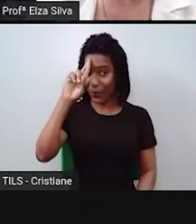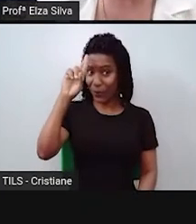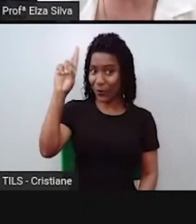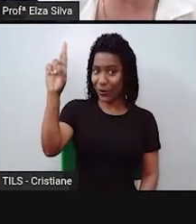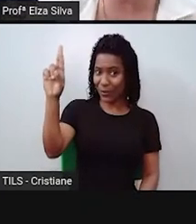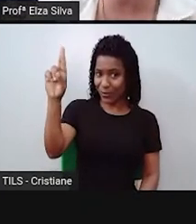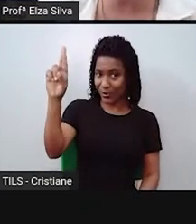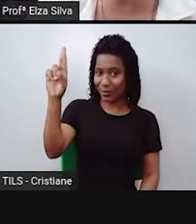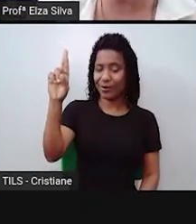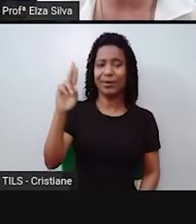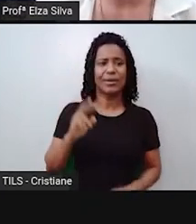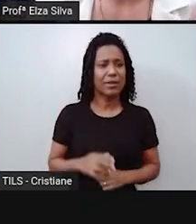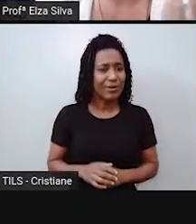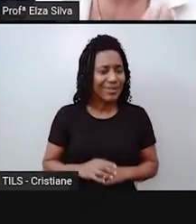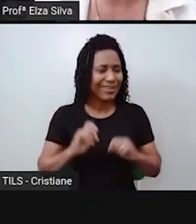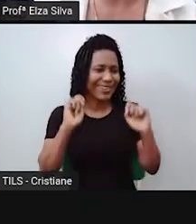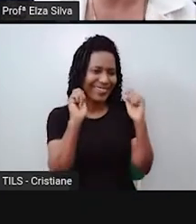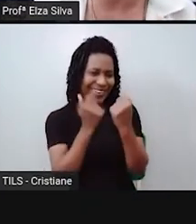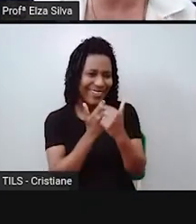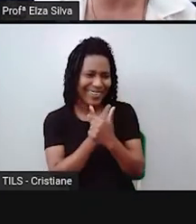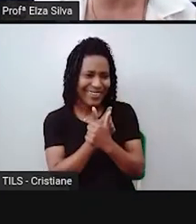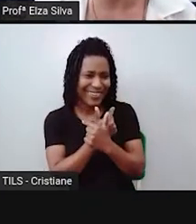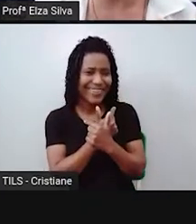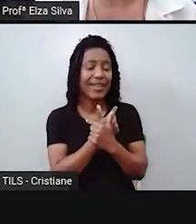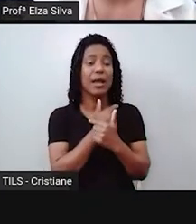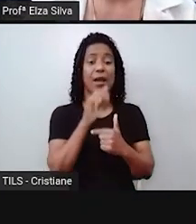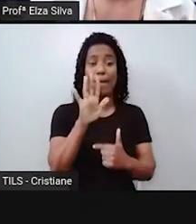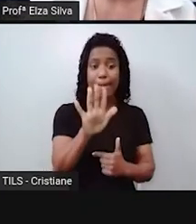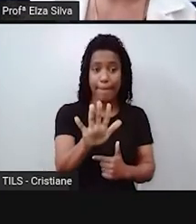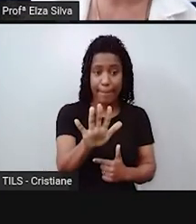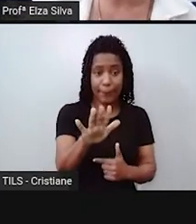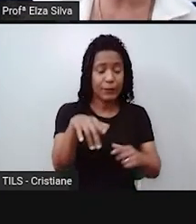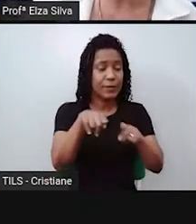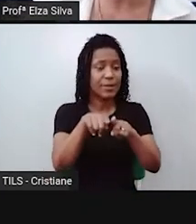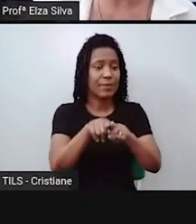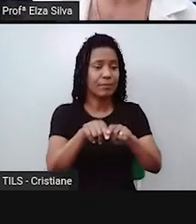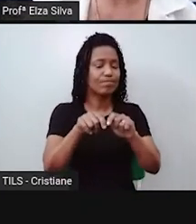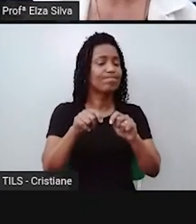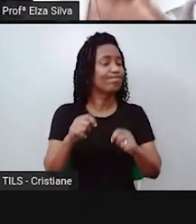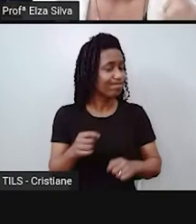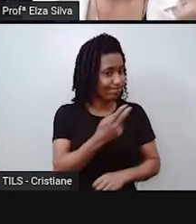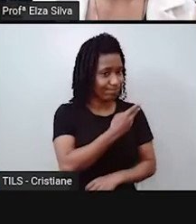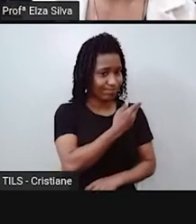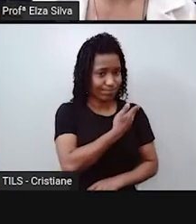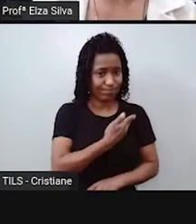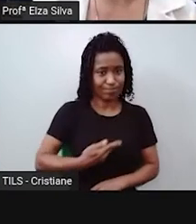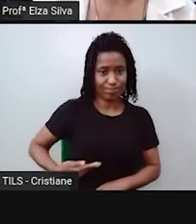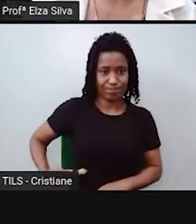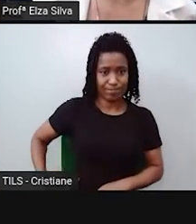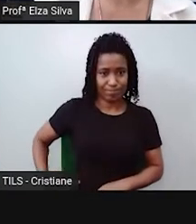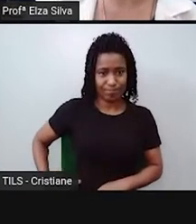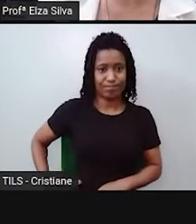ele ironiza os governos, né? Em especial, né? Aqui, como foi produzido no